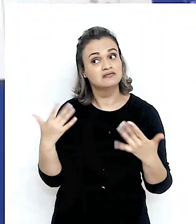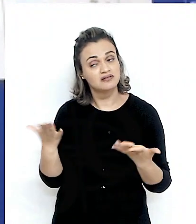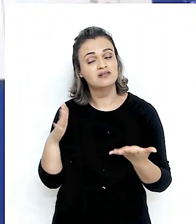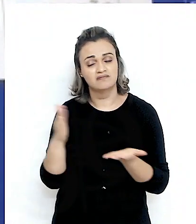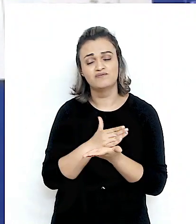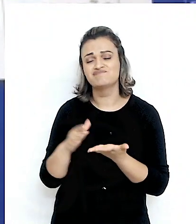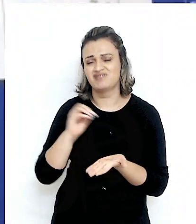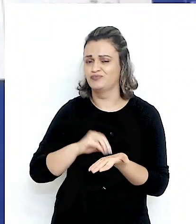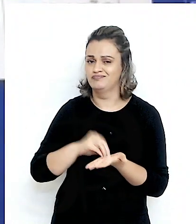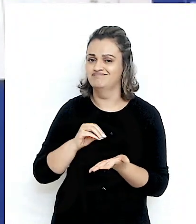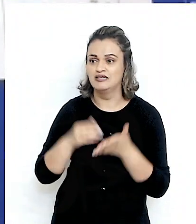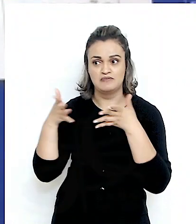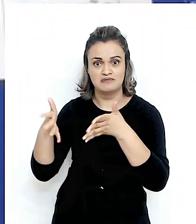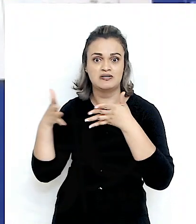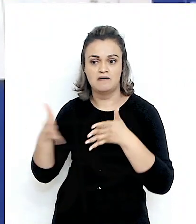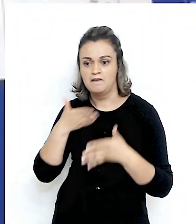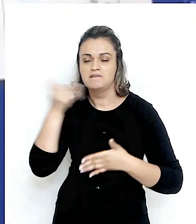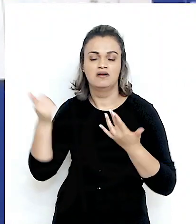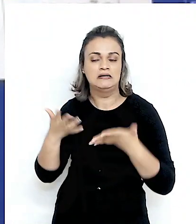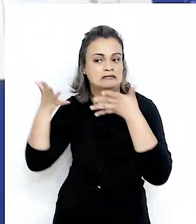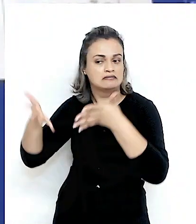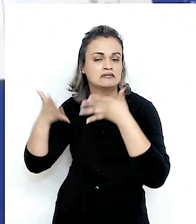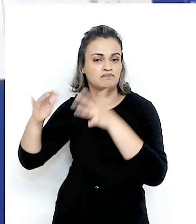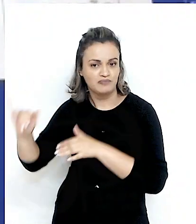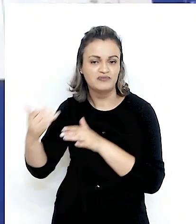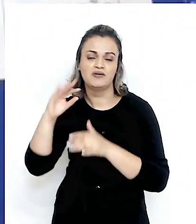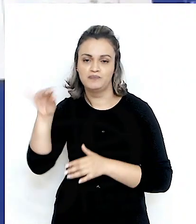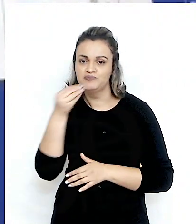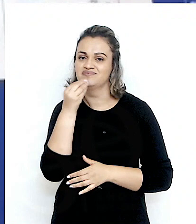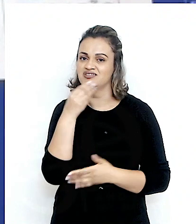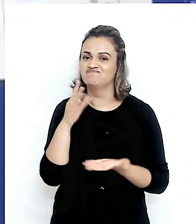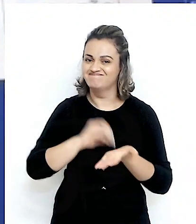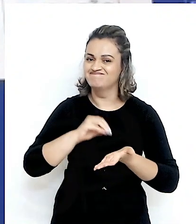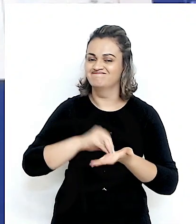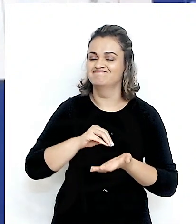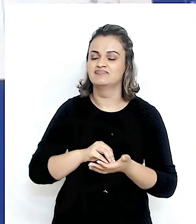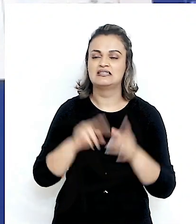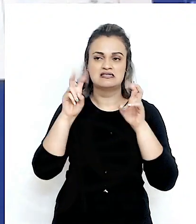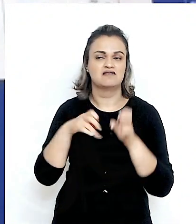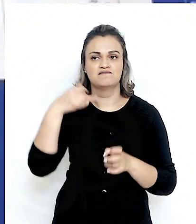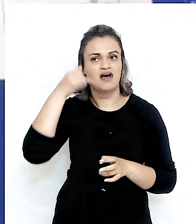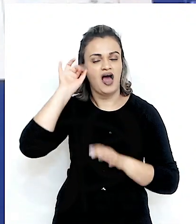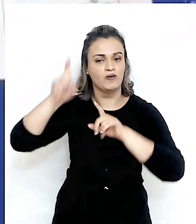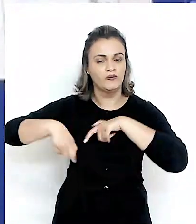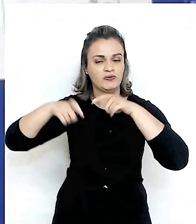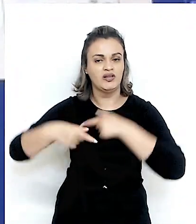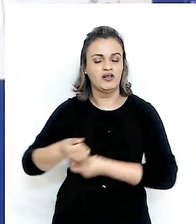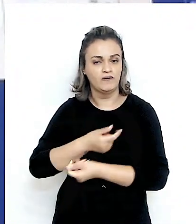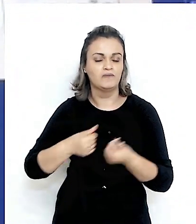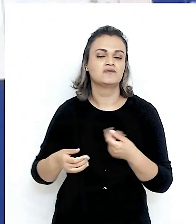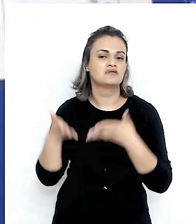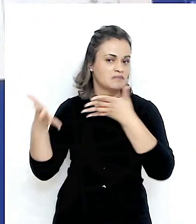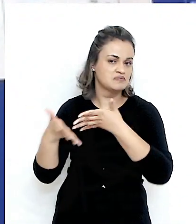limitada, né, nessa, nesse mercado do agronegócio, né, para a